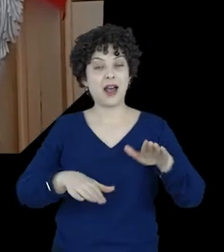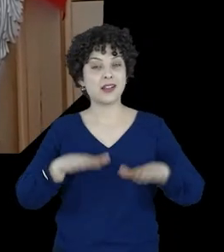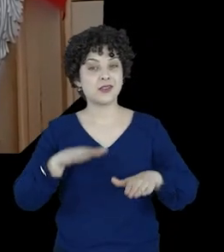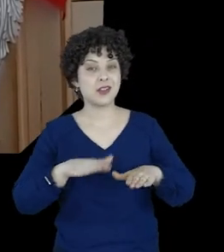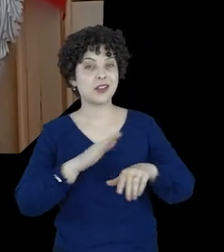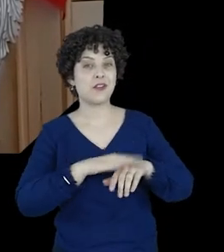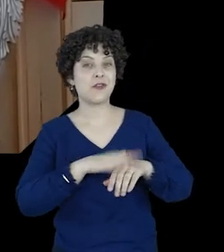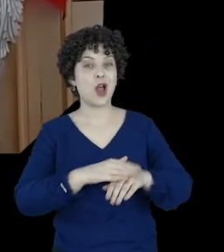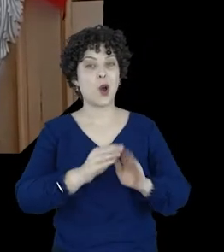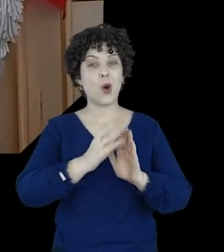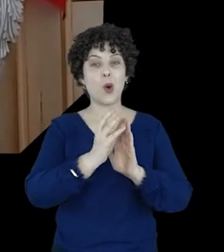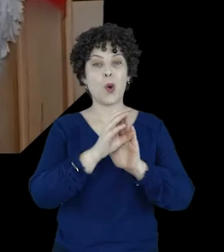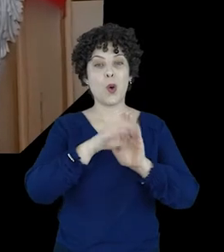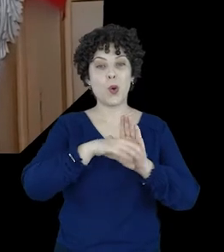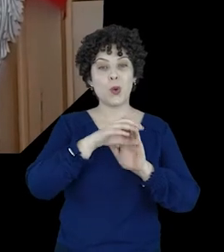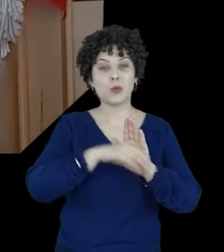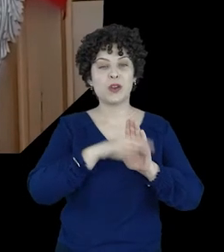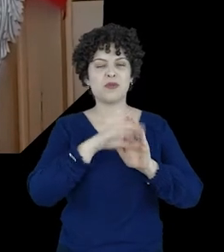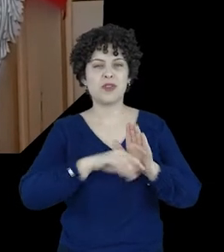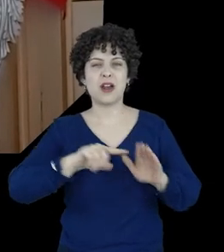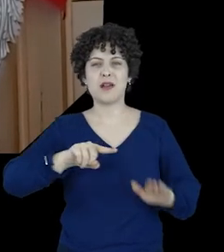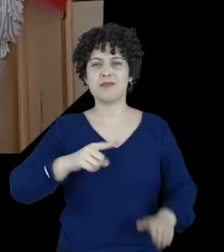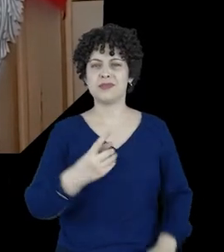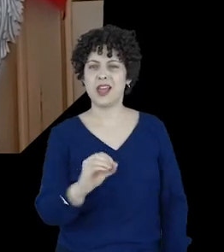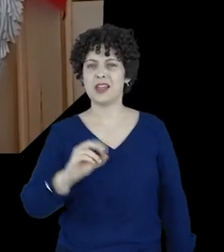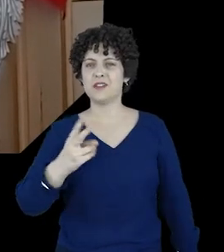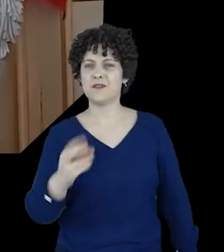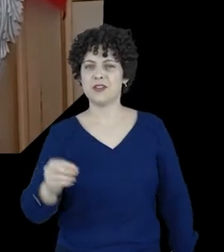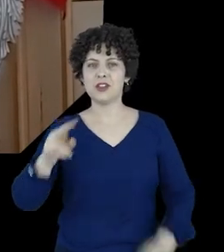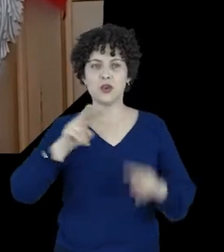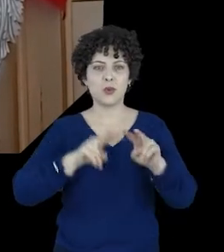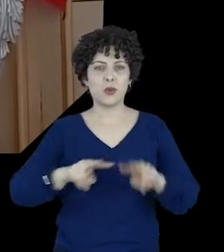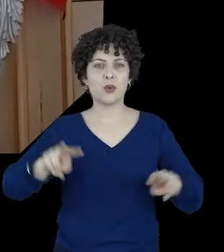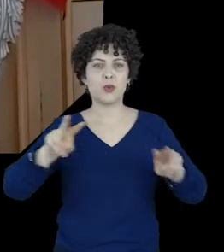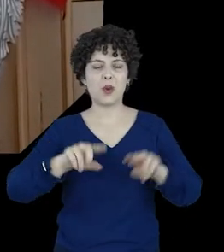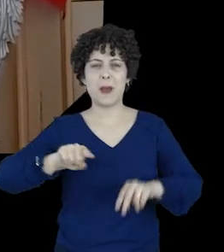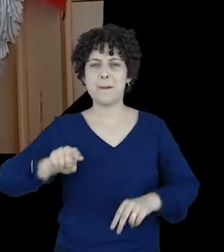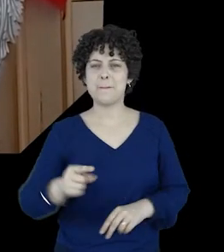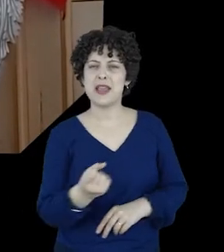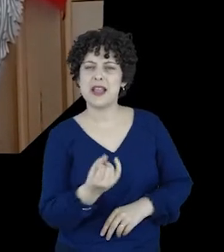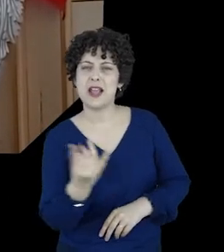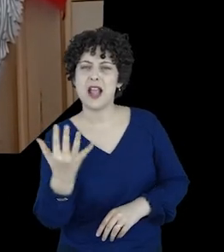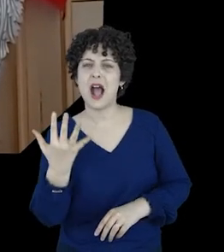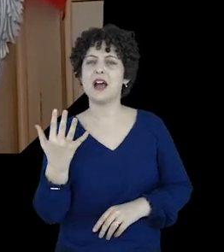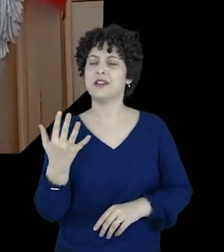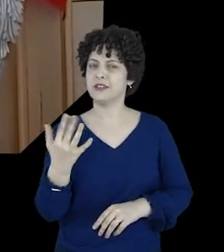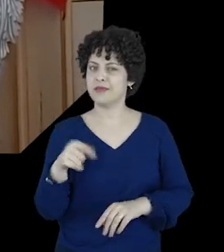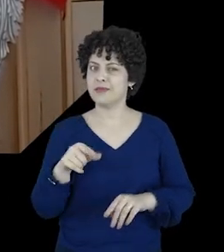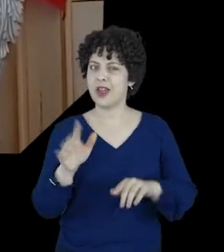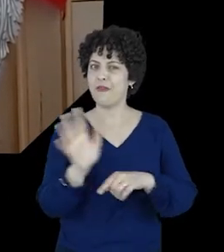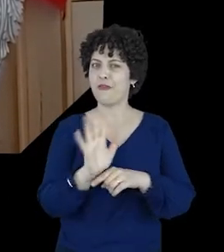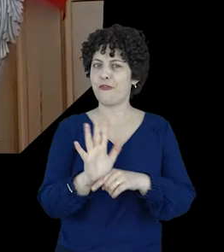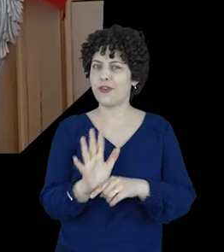crianças que produzem, às vezes, dezenas de vídeos visualizados milhares de vezes,